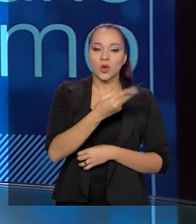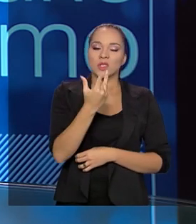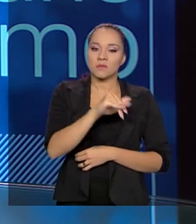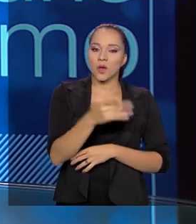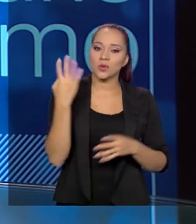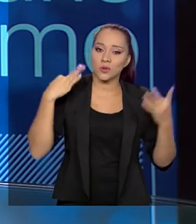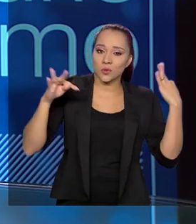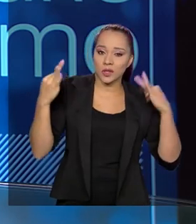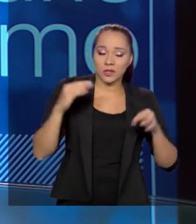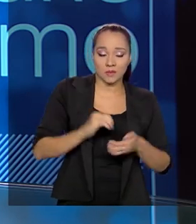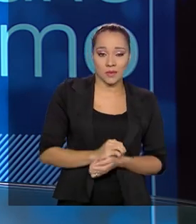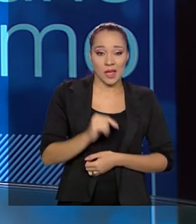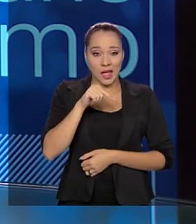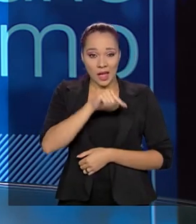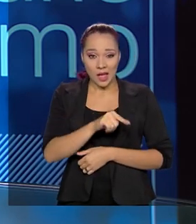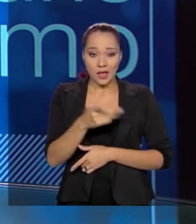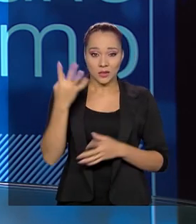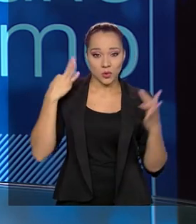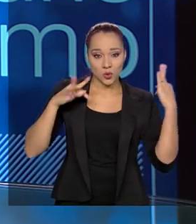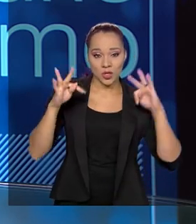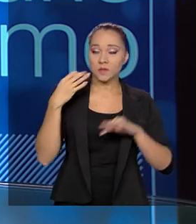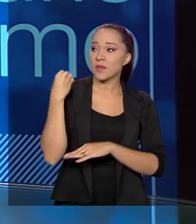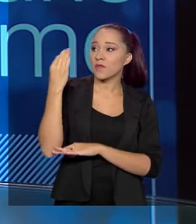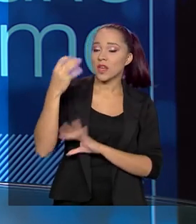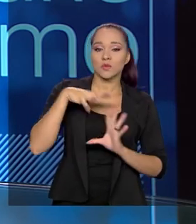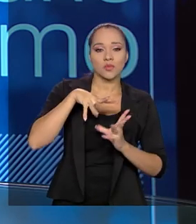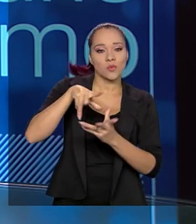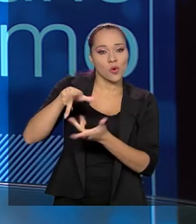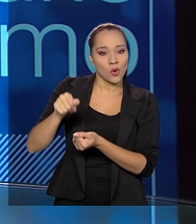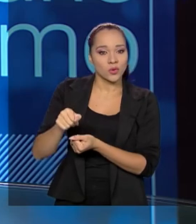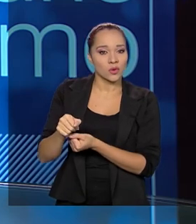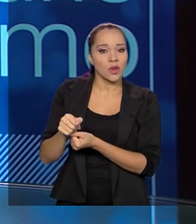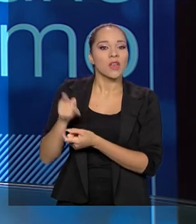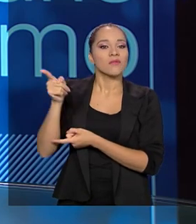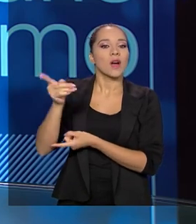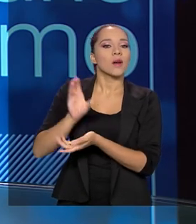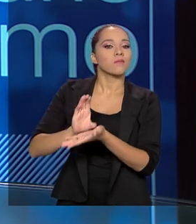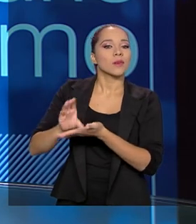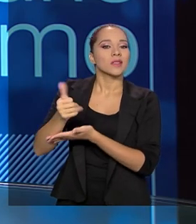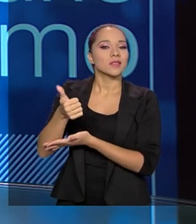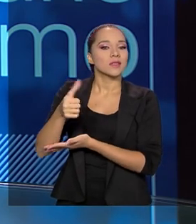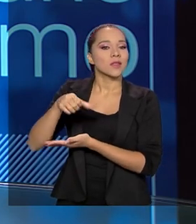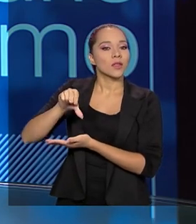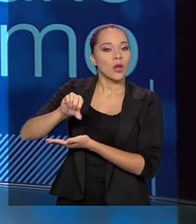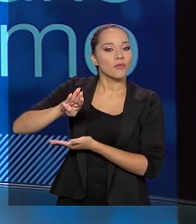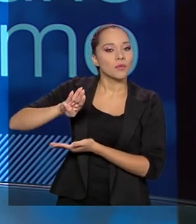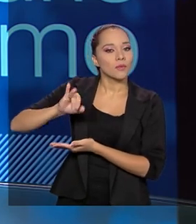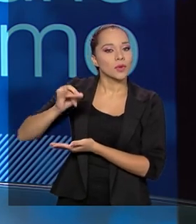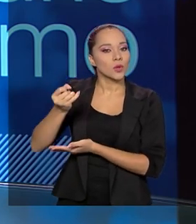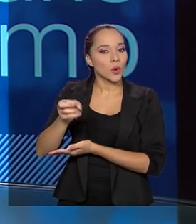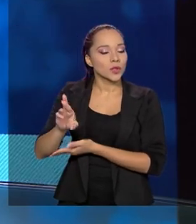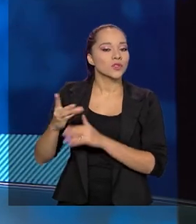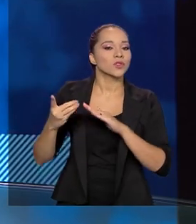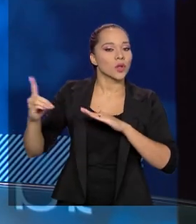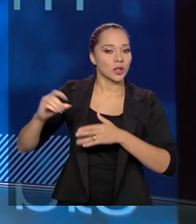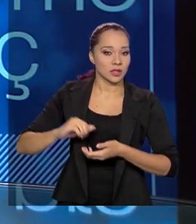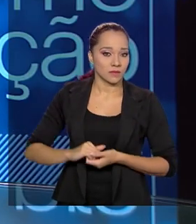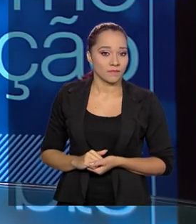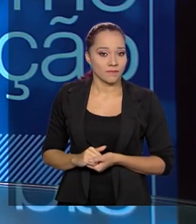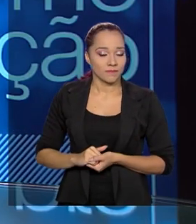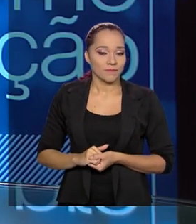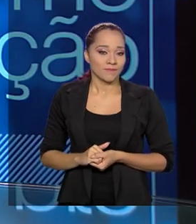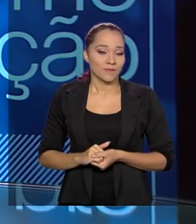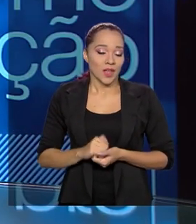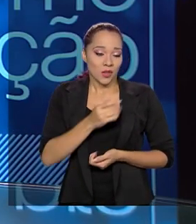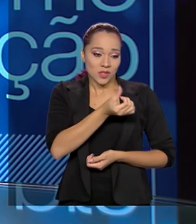turistas. Esses turistas que viajam o mundo deixam no exterior em torno de 19 bilhões de dólares. E a receita dos